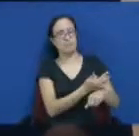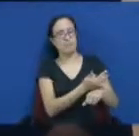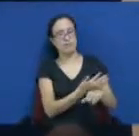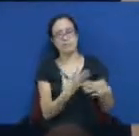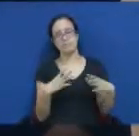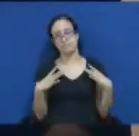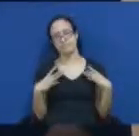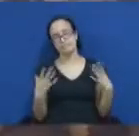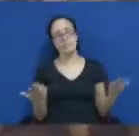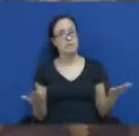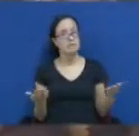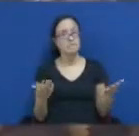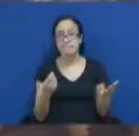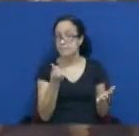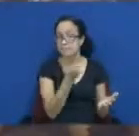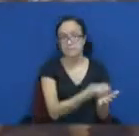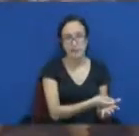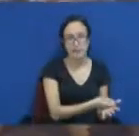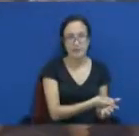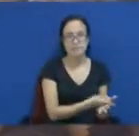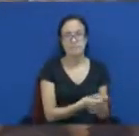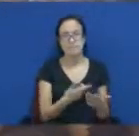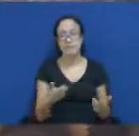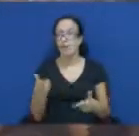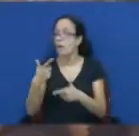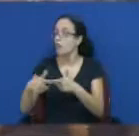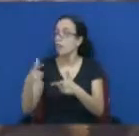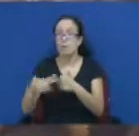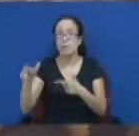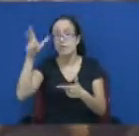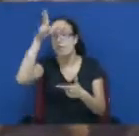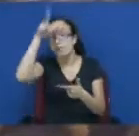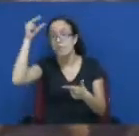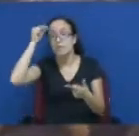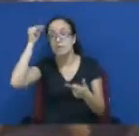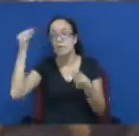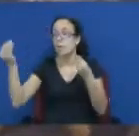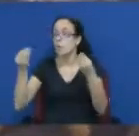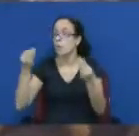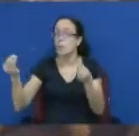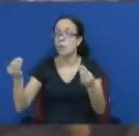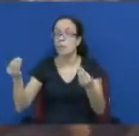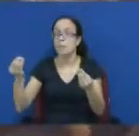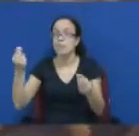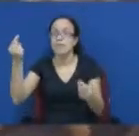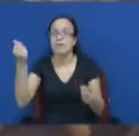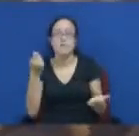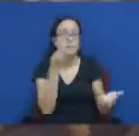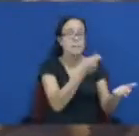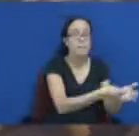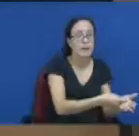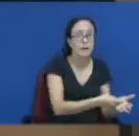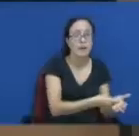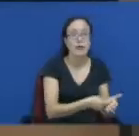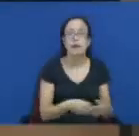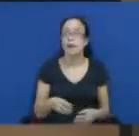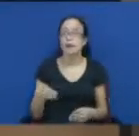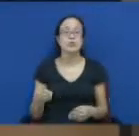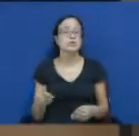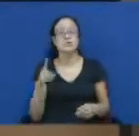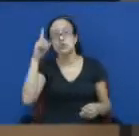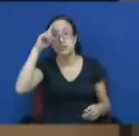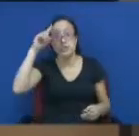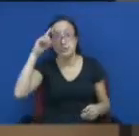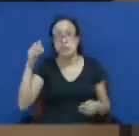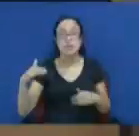do governo é que a gente não sabe qual período que vai ser isso. O governo diz que a partir de 1º de junho e a